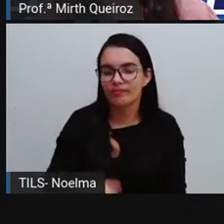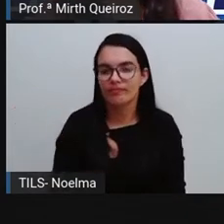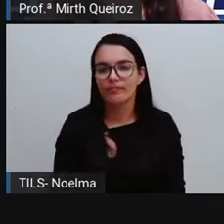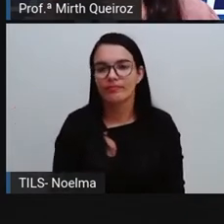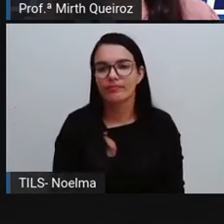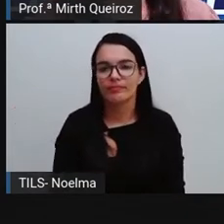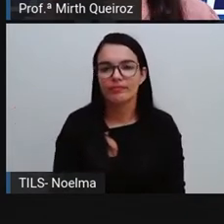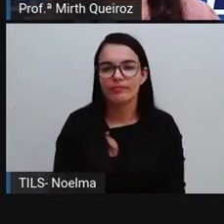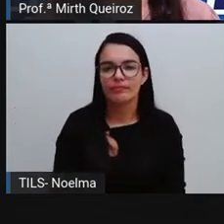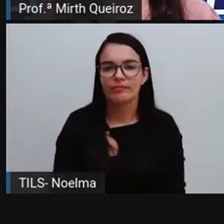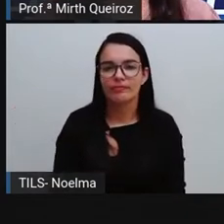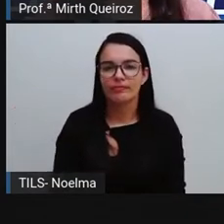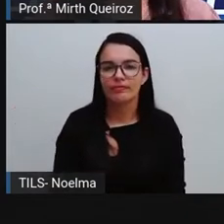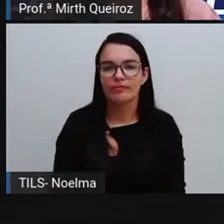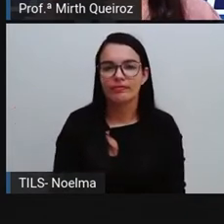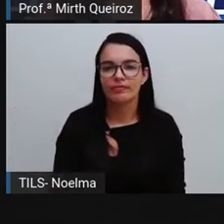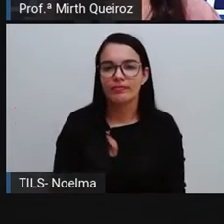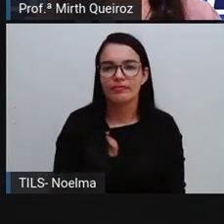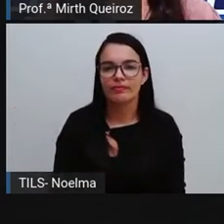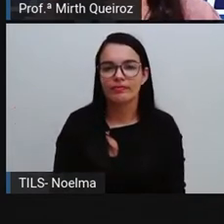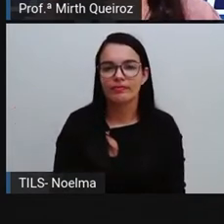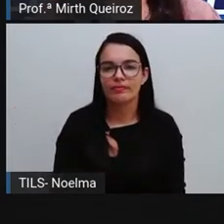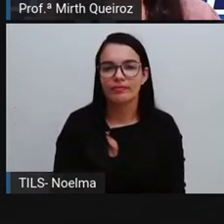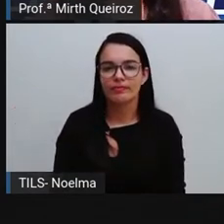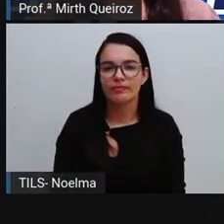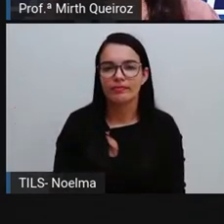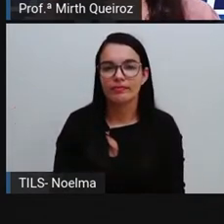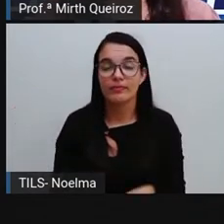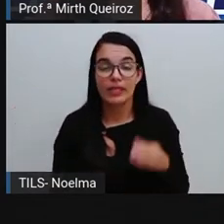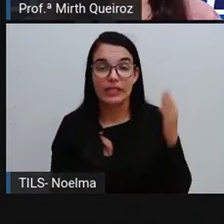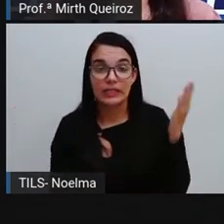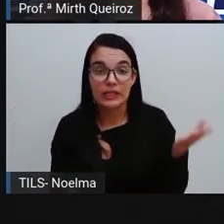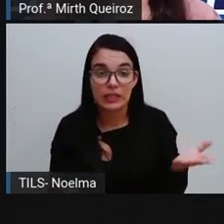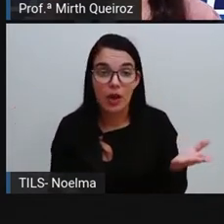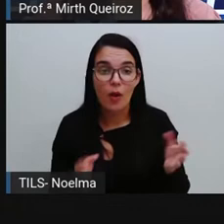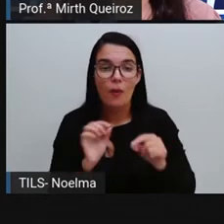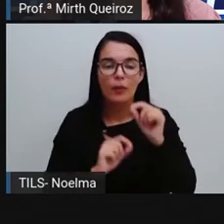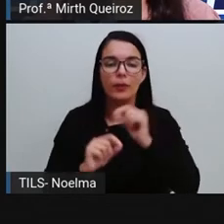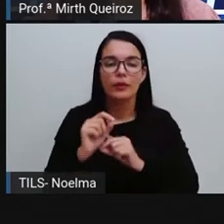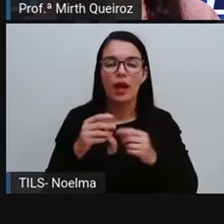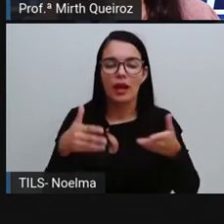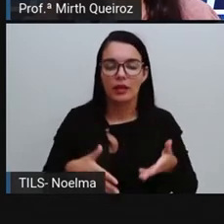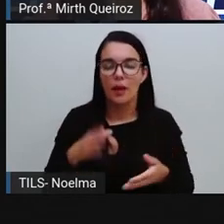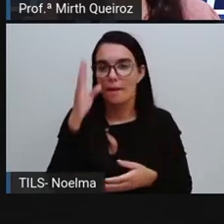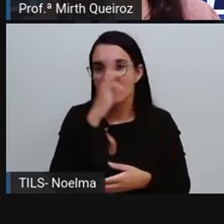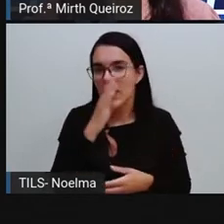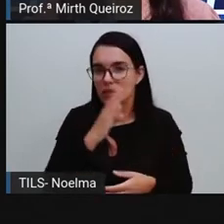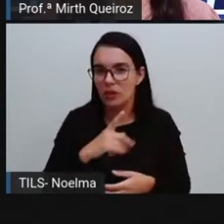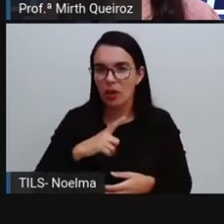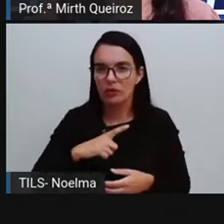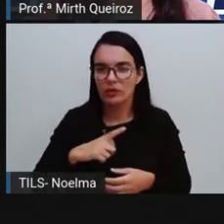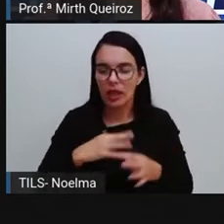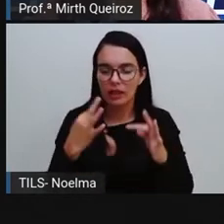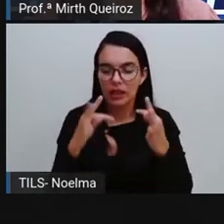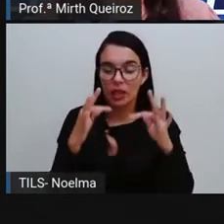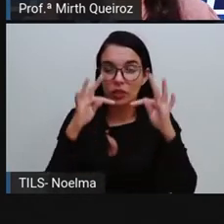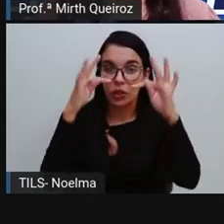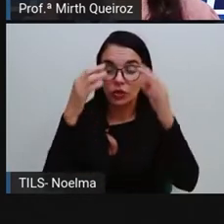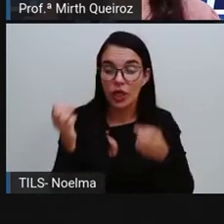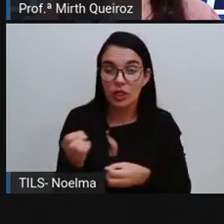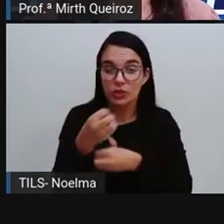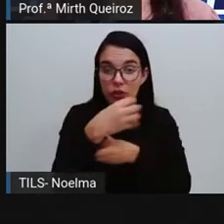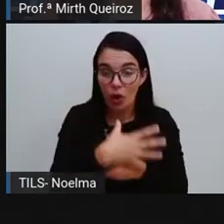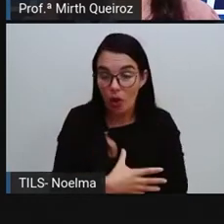a própria poluição. Então, se busca, né, inclusive o Brasil, se investir em tecnologias, em novas